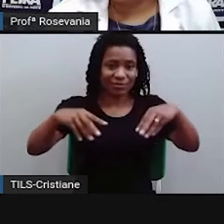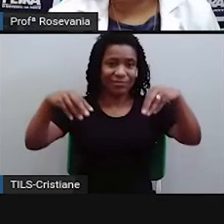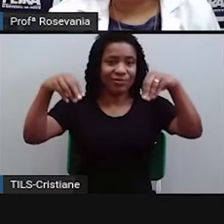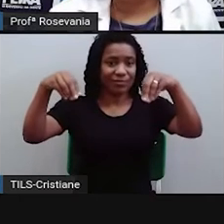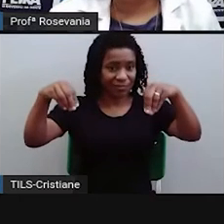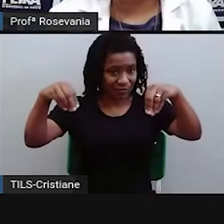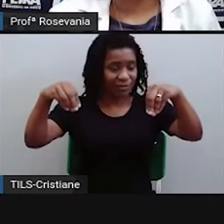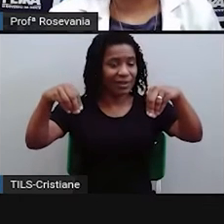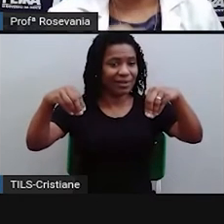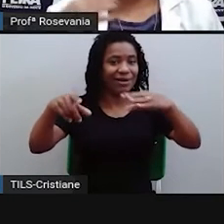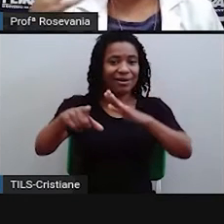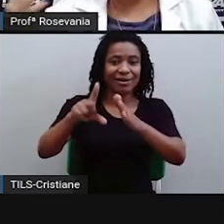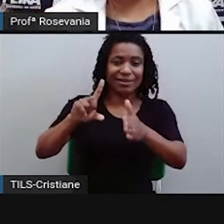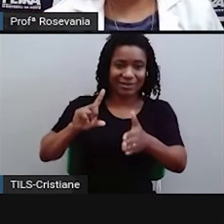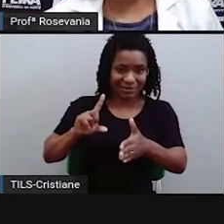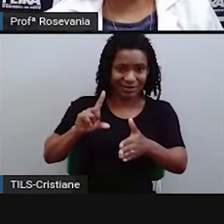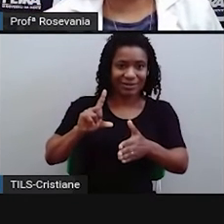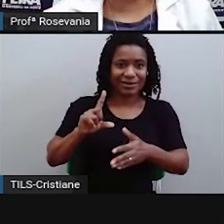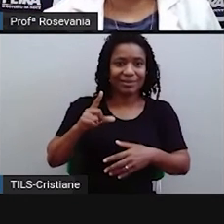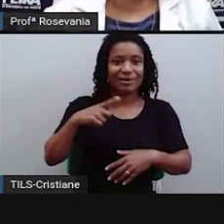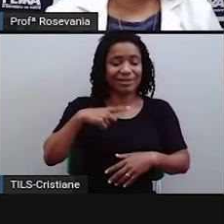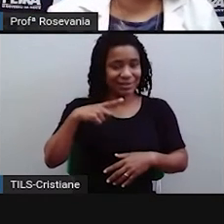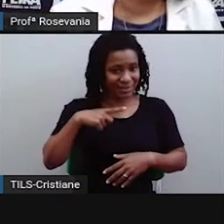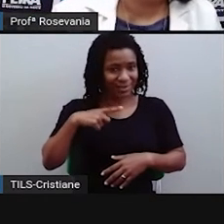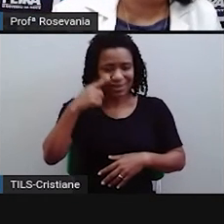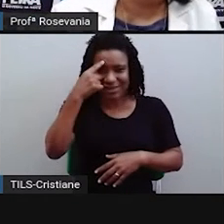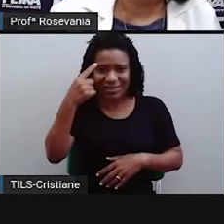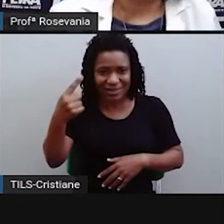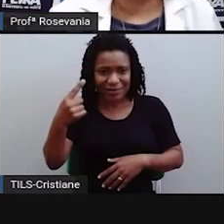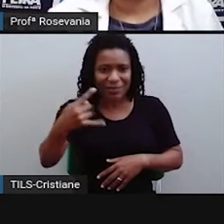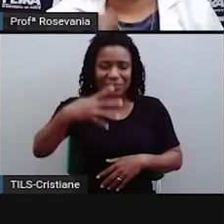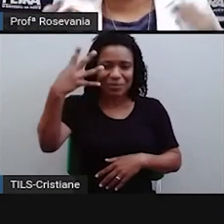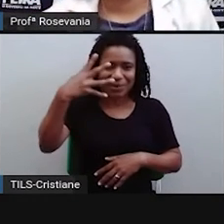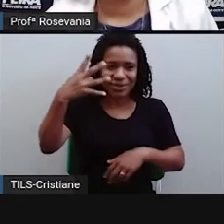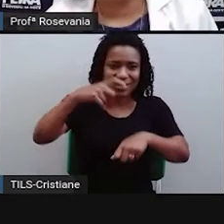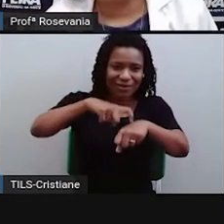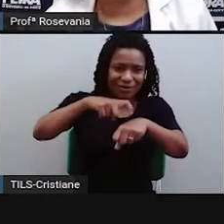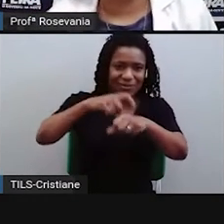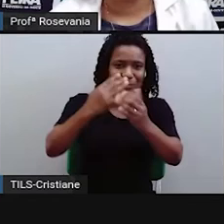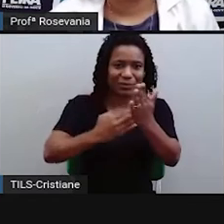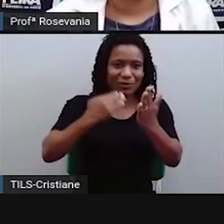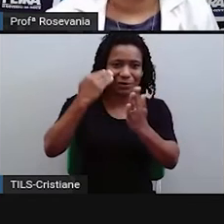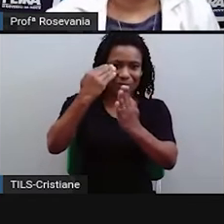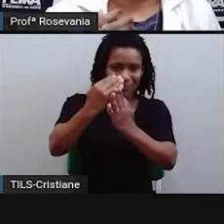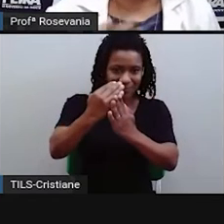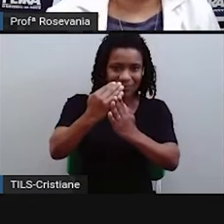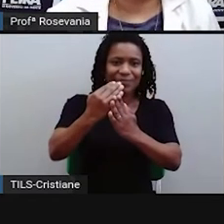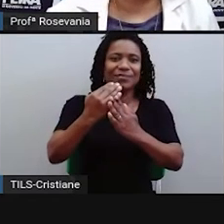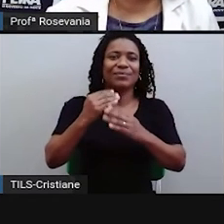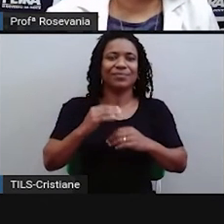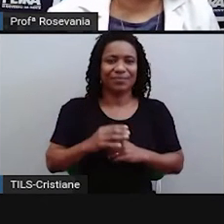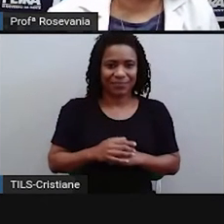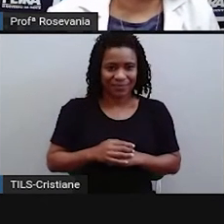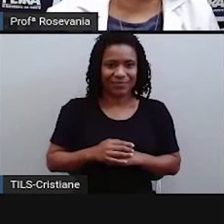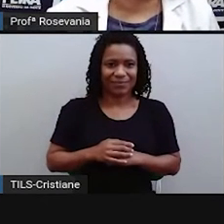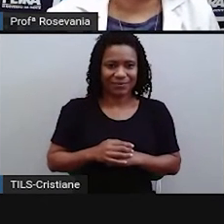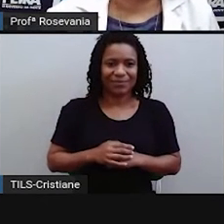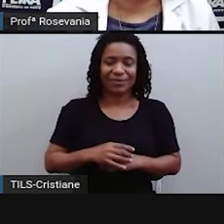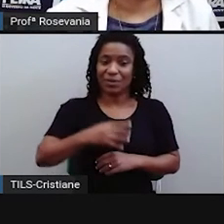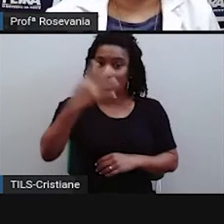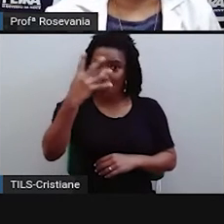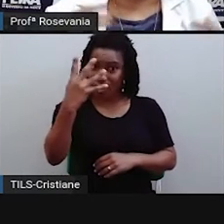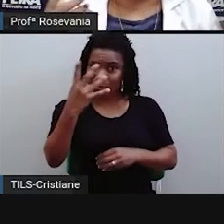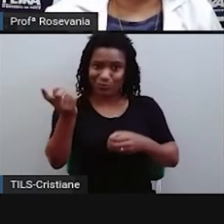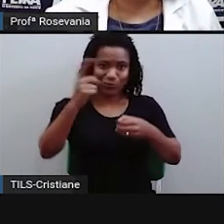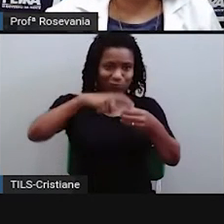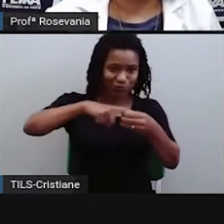-horários que a gente tinha antes, que eram quatro fuso-horários, depois passaram a ser três fuso-horários, e agora voltou novamente a serem, né? Os quatro fuso